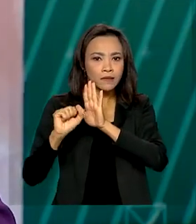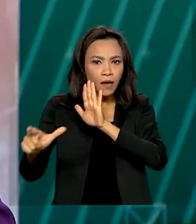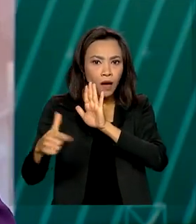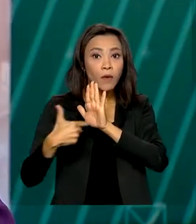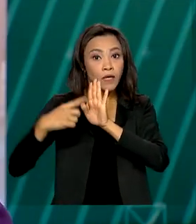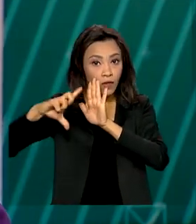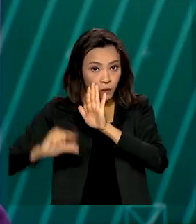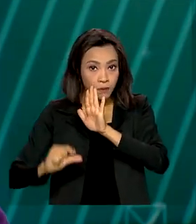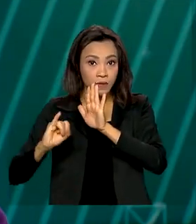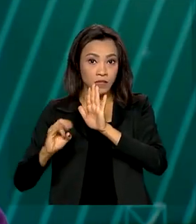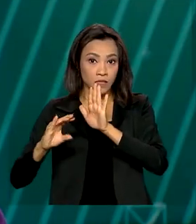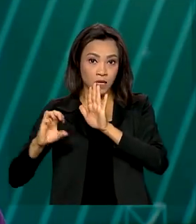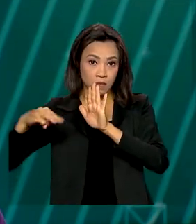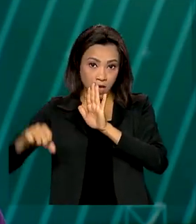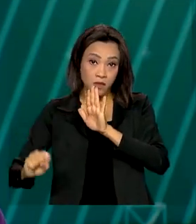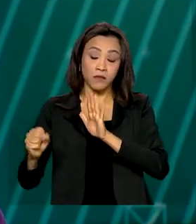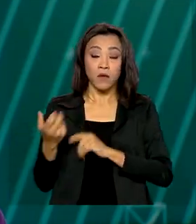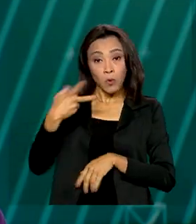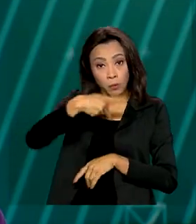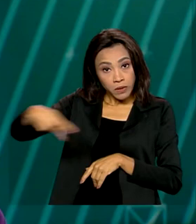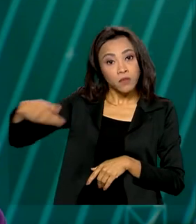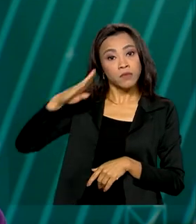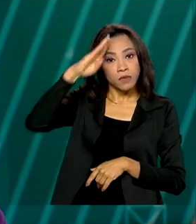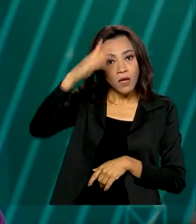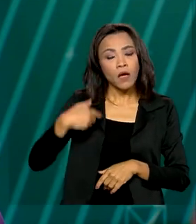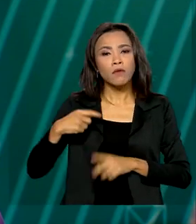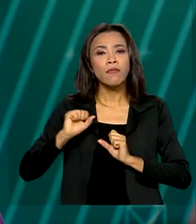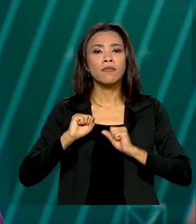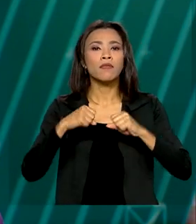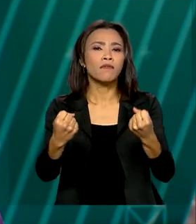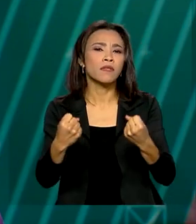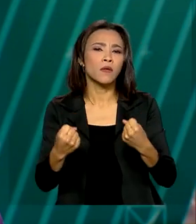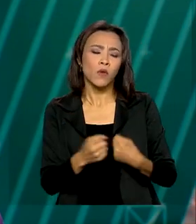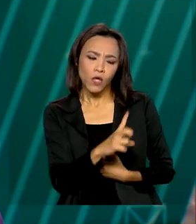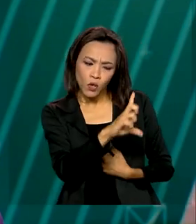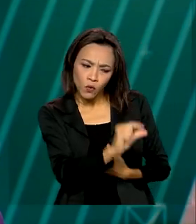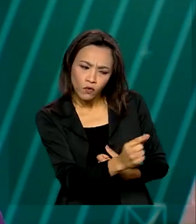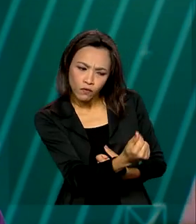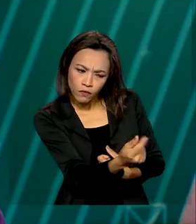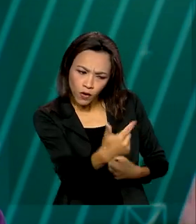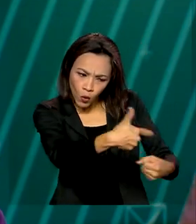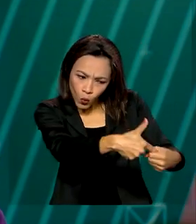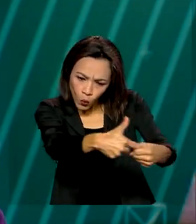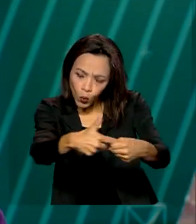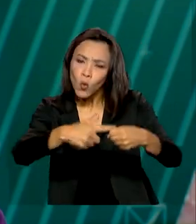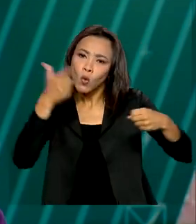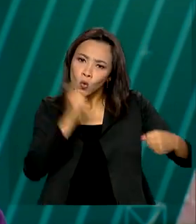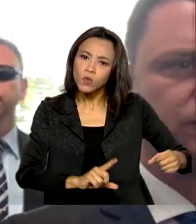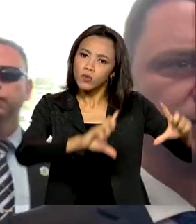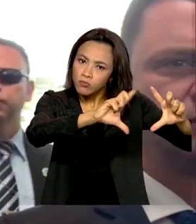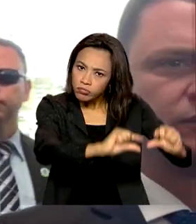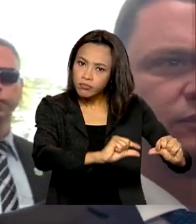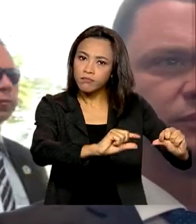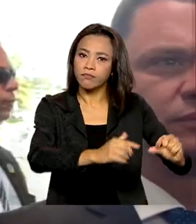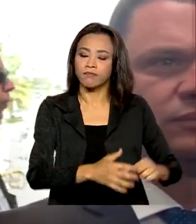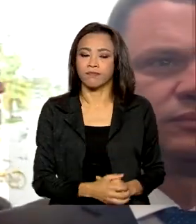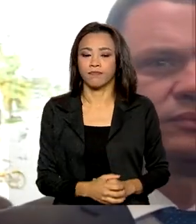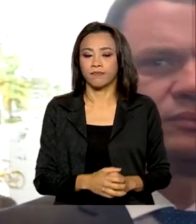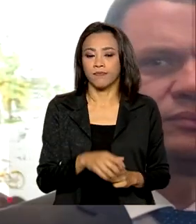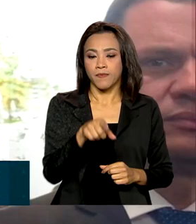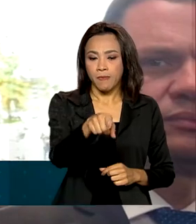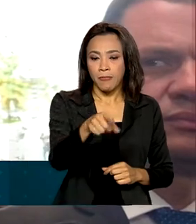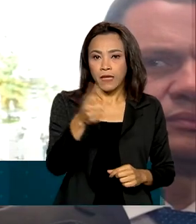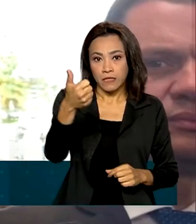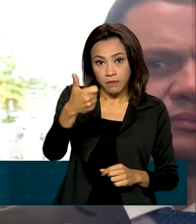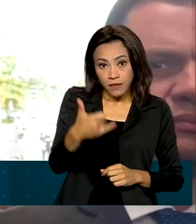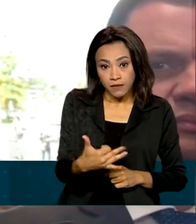ICMS, o presidente Jair Bolsonaro defendeu que a diferença no preço dos combustíveis chegue na bomba. Eu gostaria de contar com